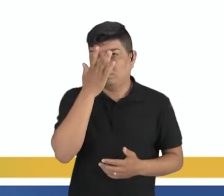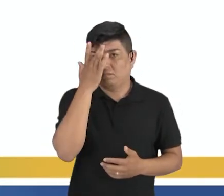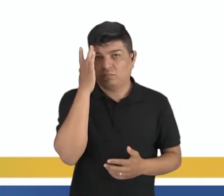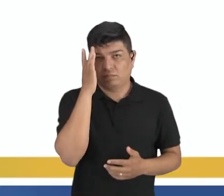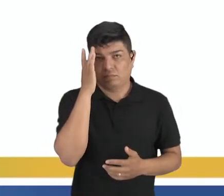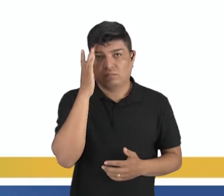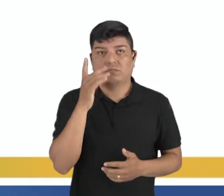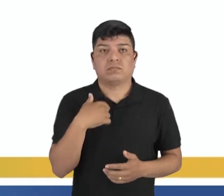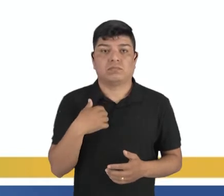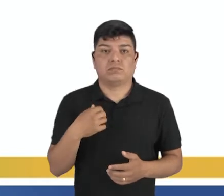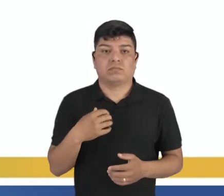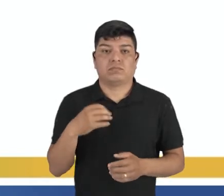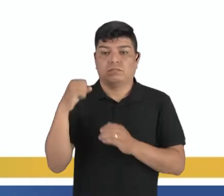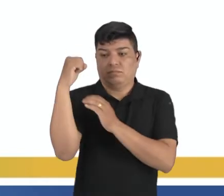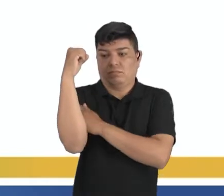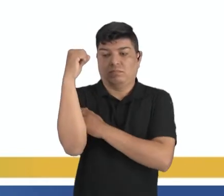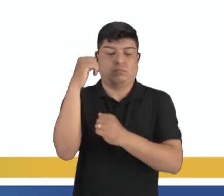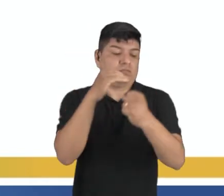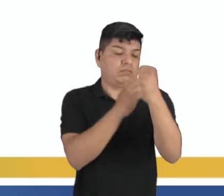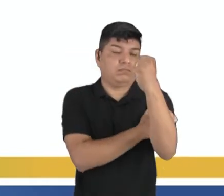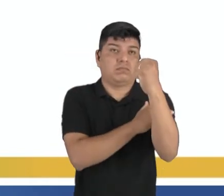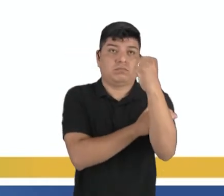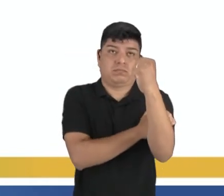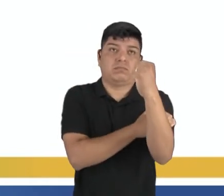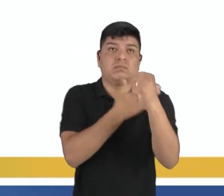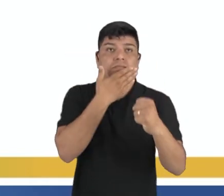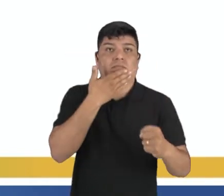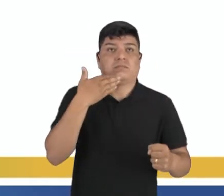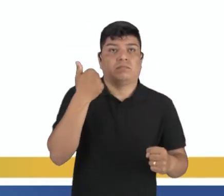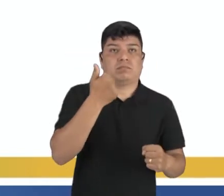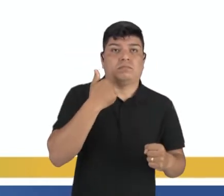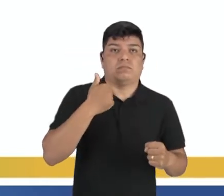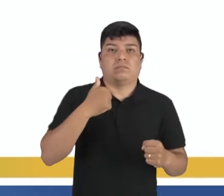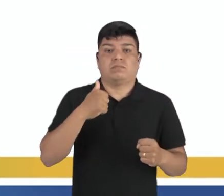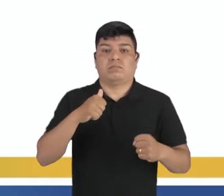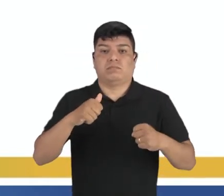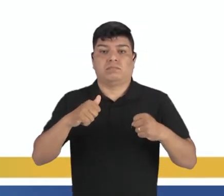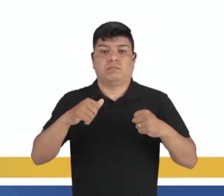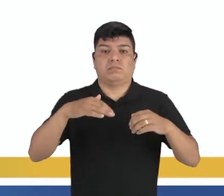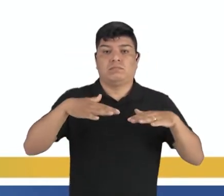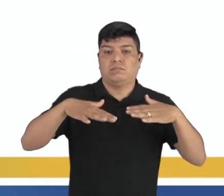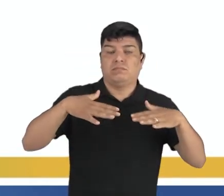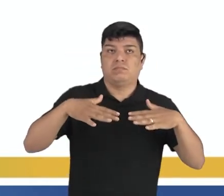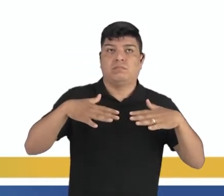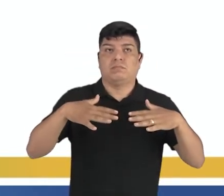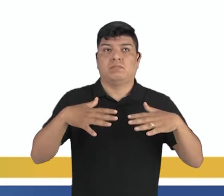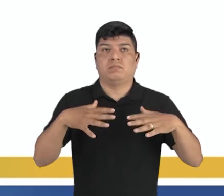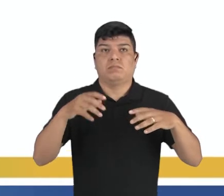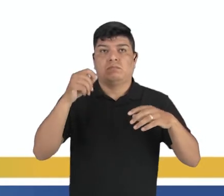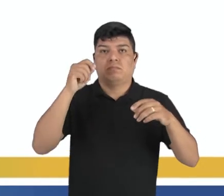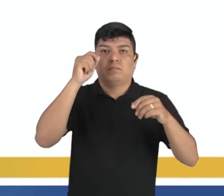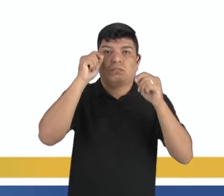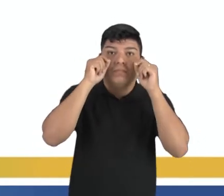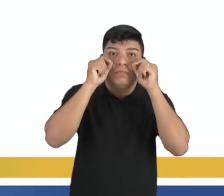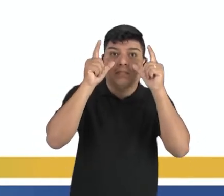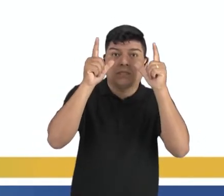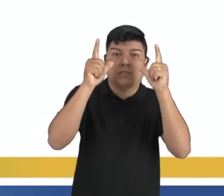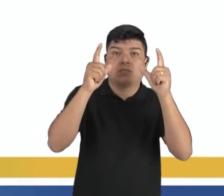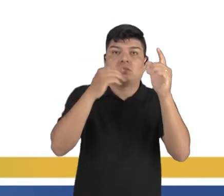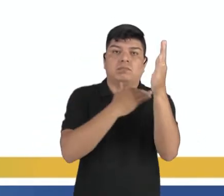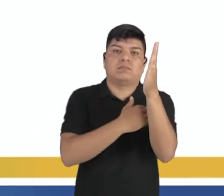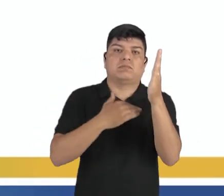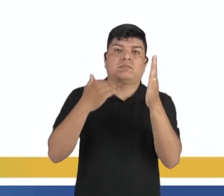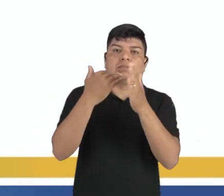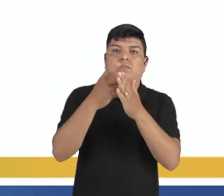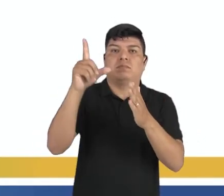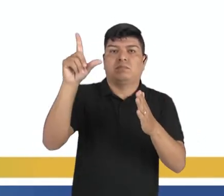Ele fortalece os músculos, ele melhora o equilíbrio, ele aumenta a concentração, diminui